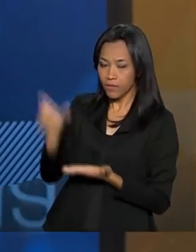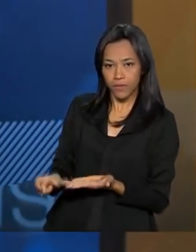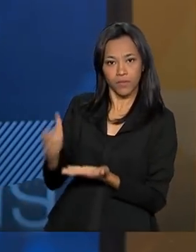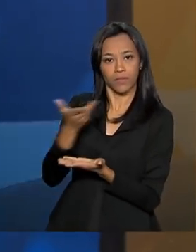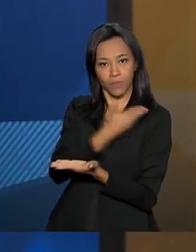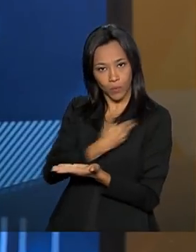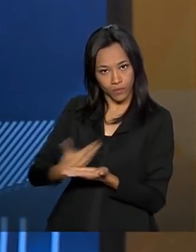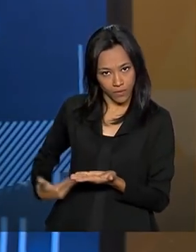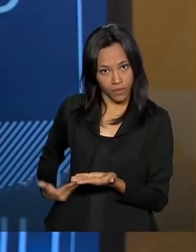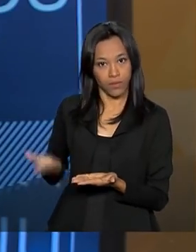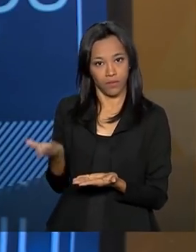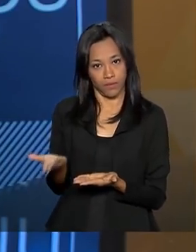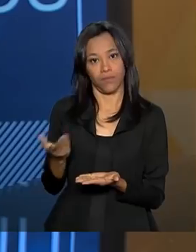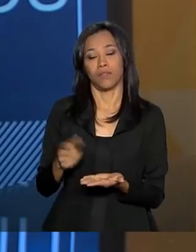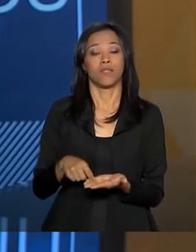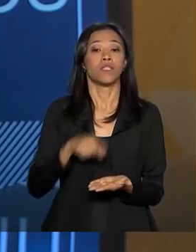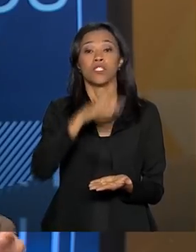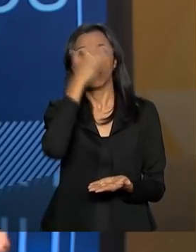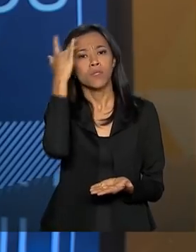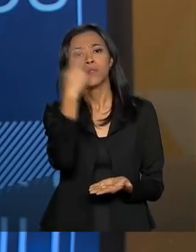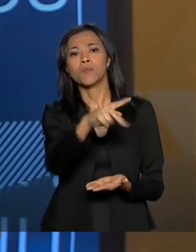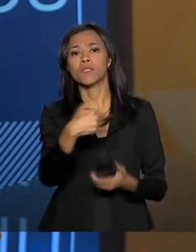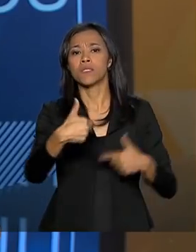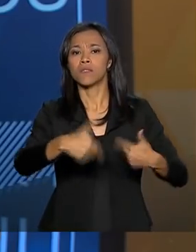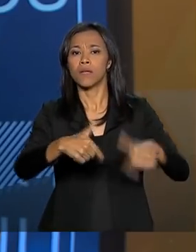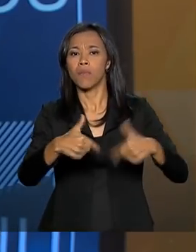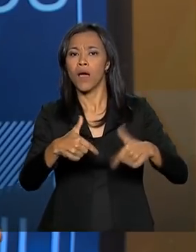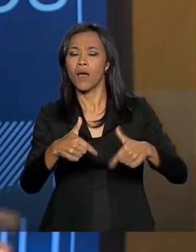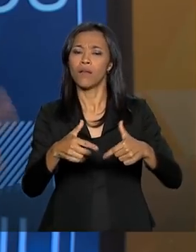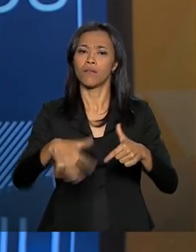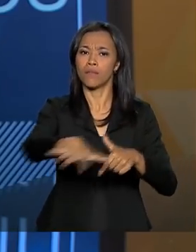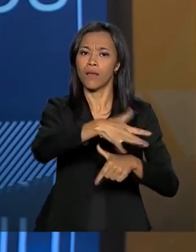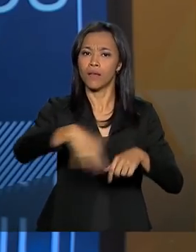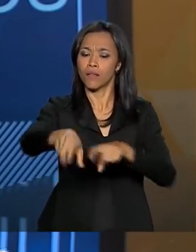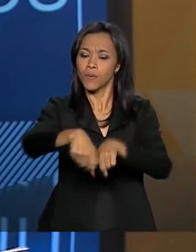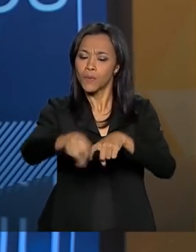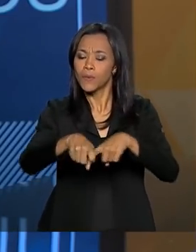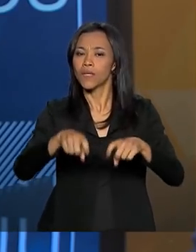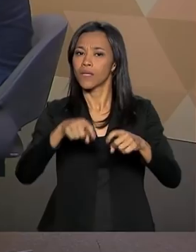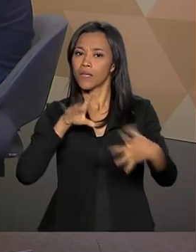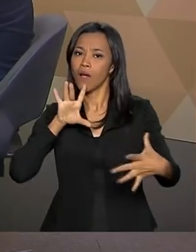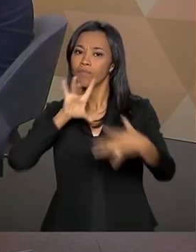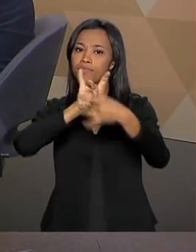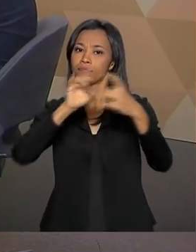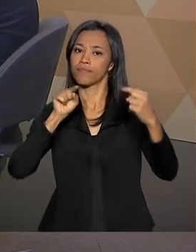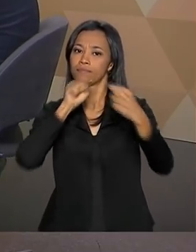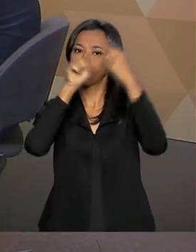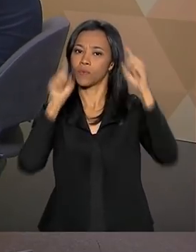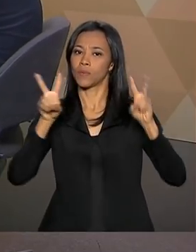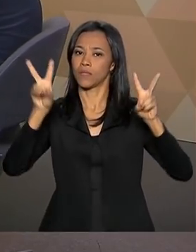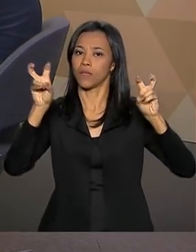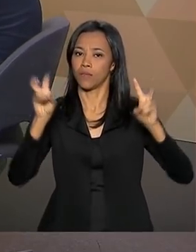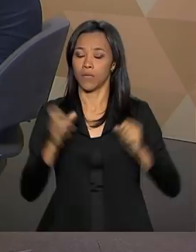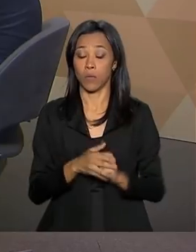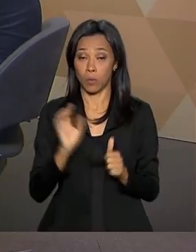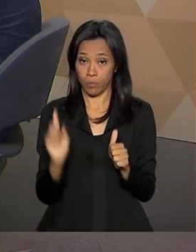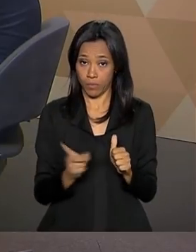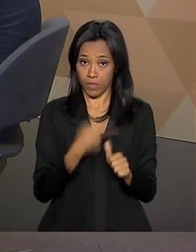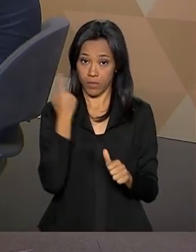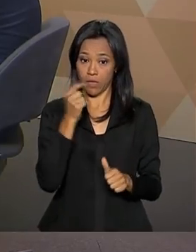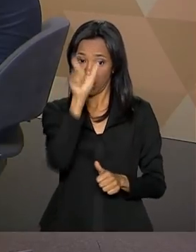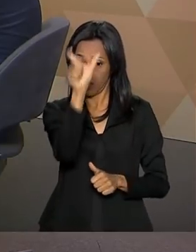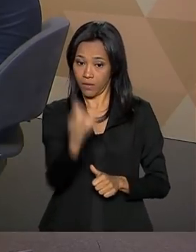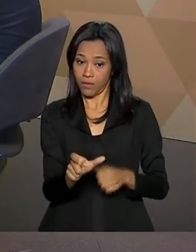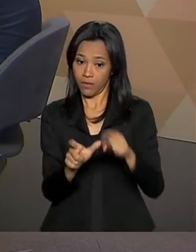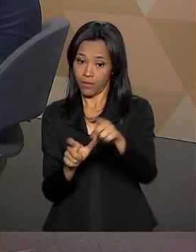trazer perguntas de produtores rurais que se adequam ao tema. O primeiro que nós vamos ouvir aqui no nosso telão